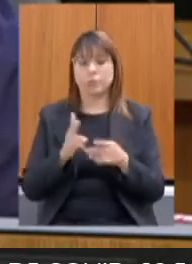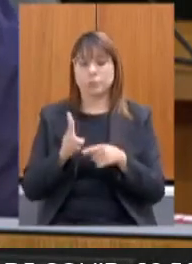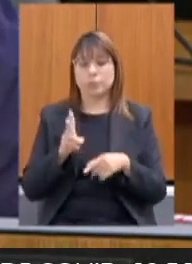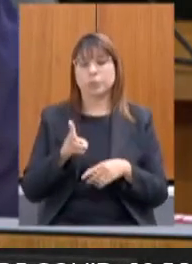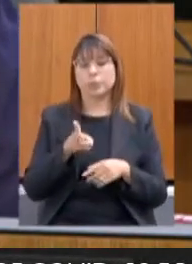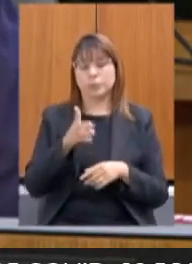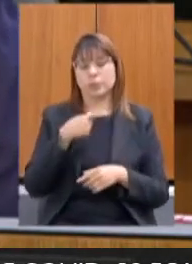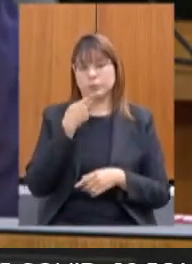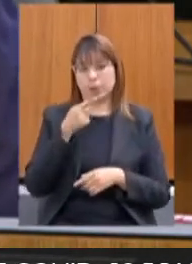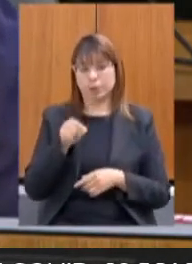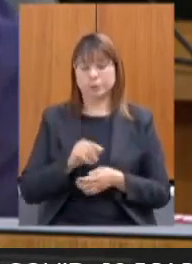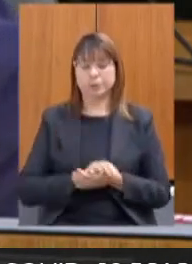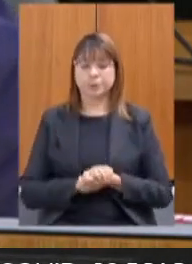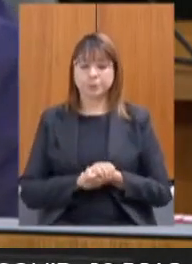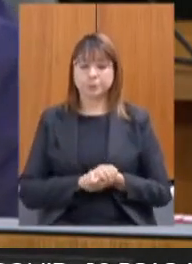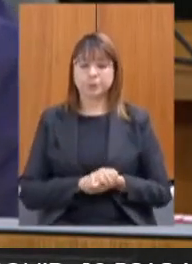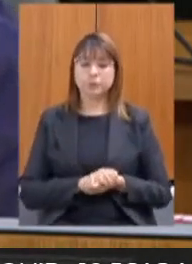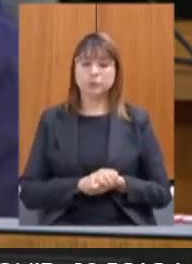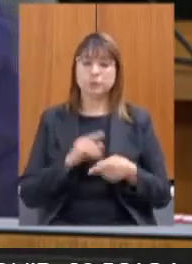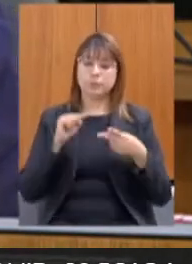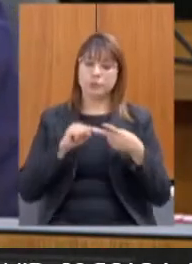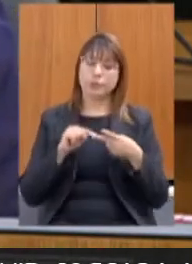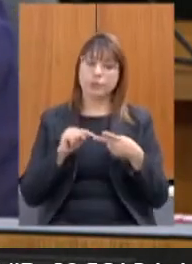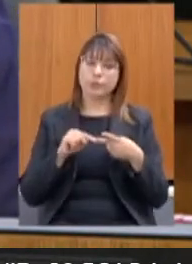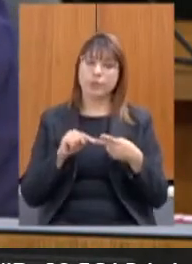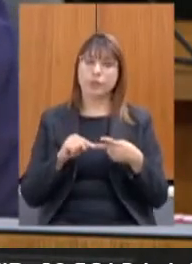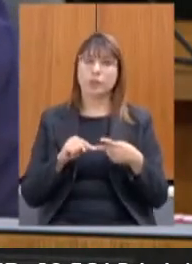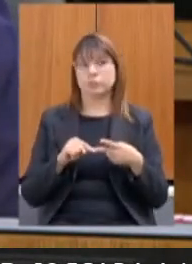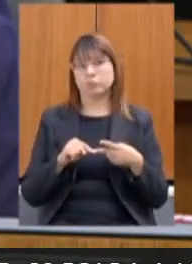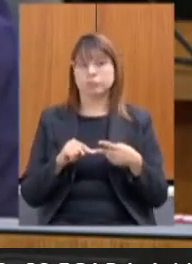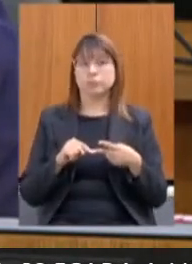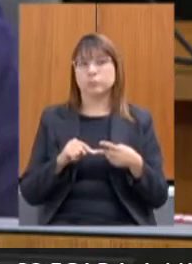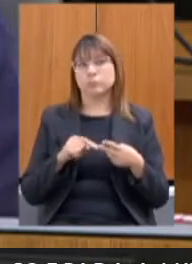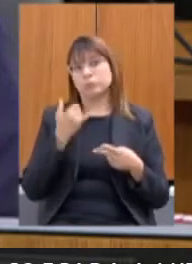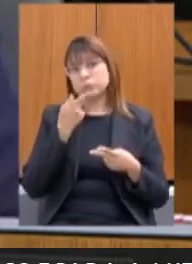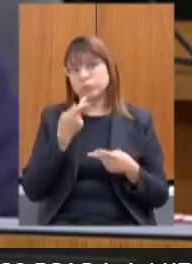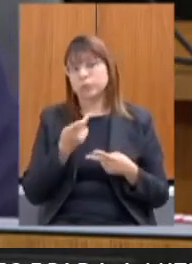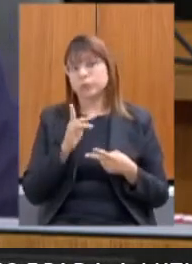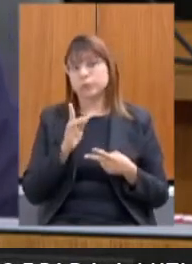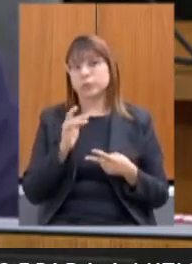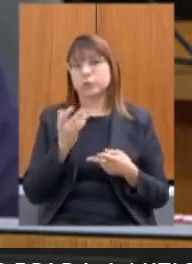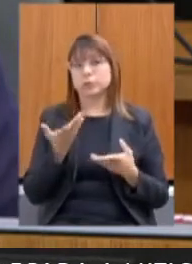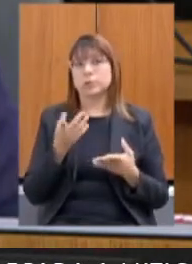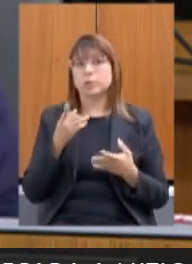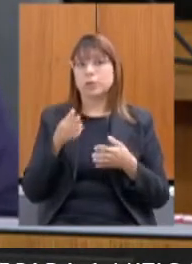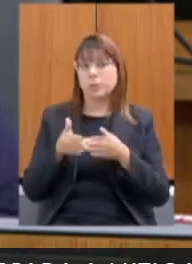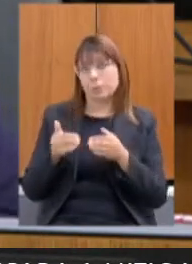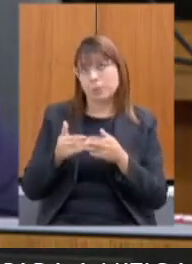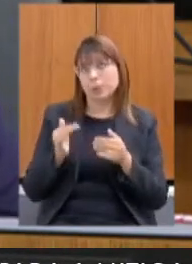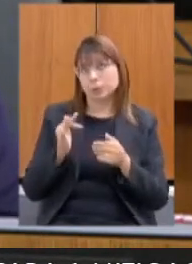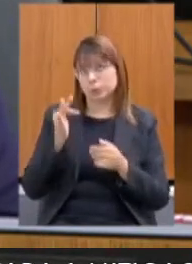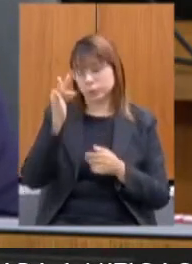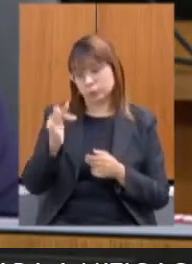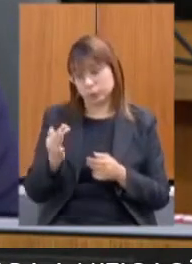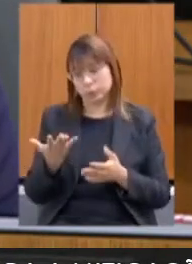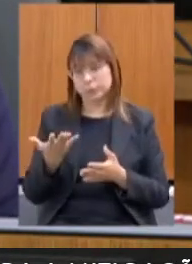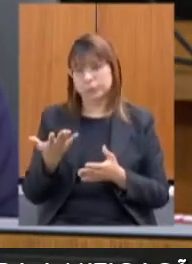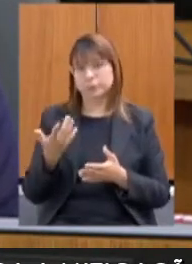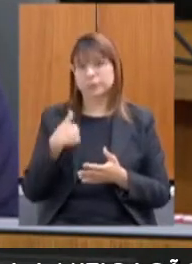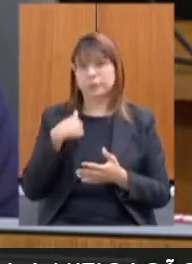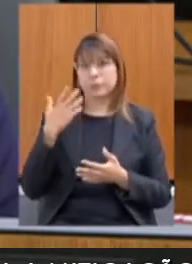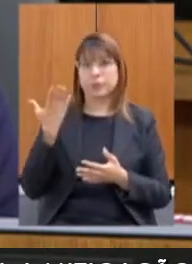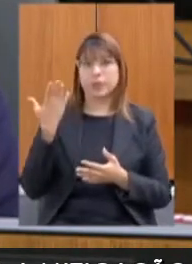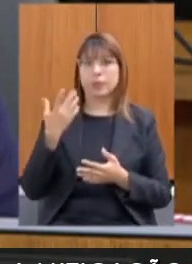A segunda é mais um registro e uma solicitação para o futuro. Eu fui uma das